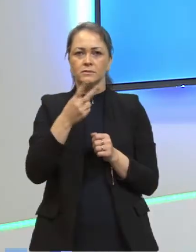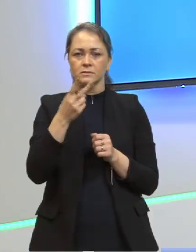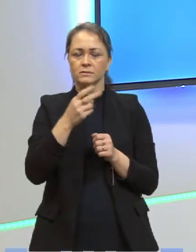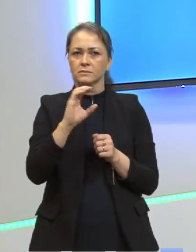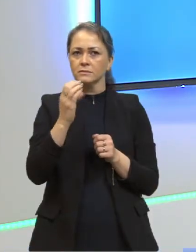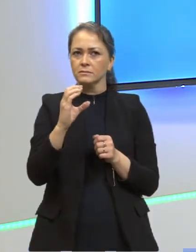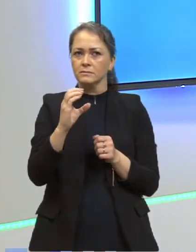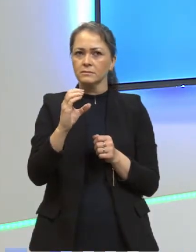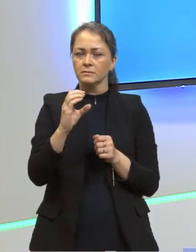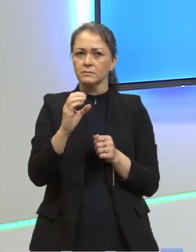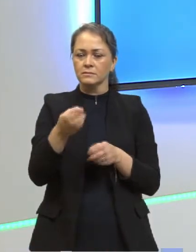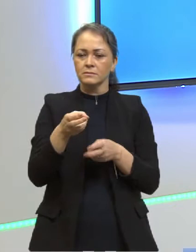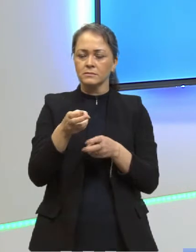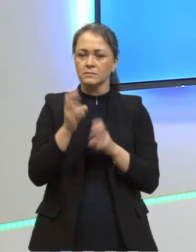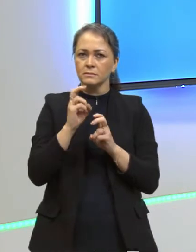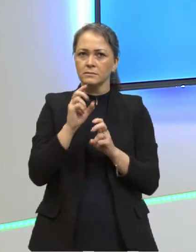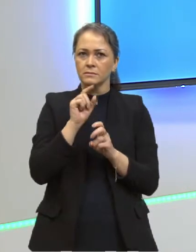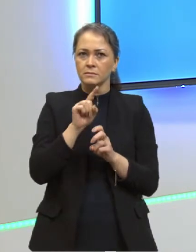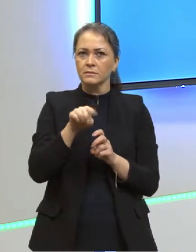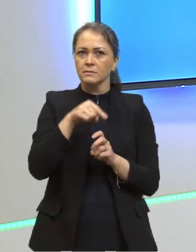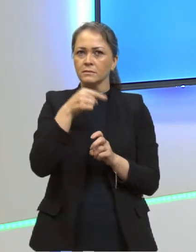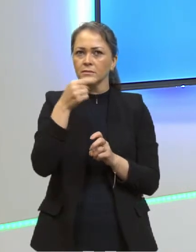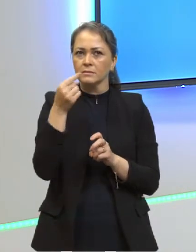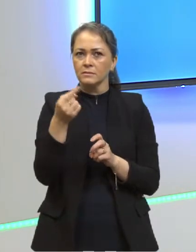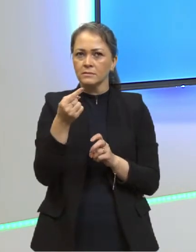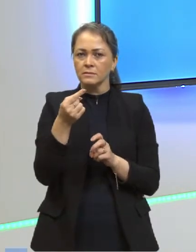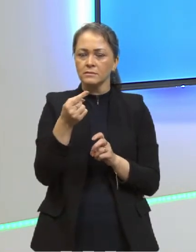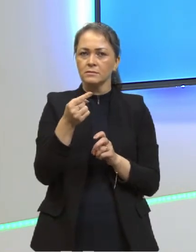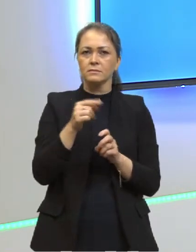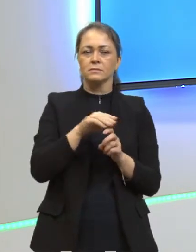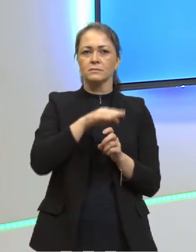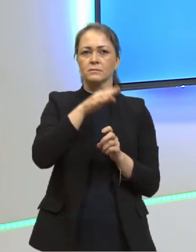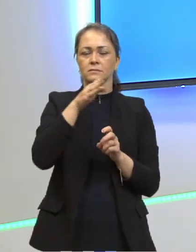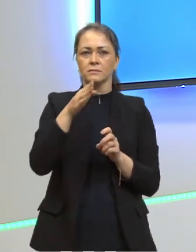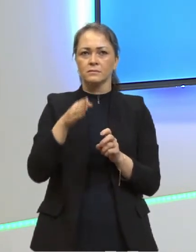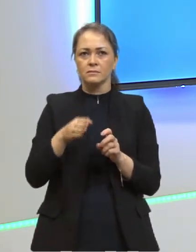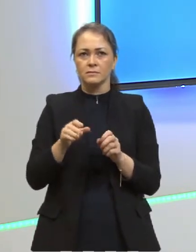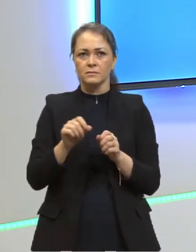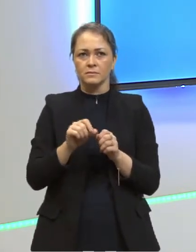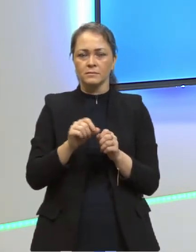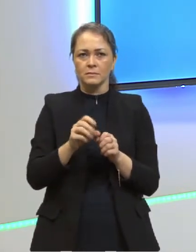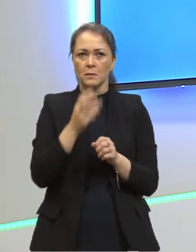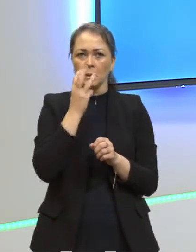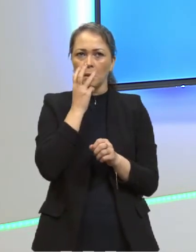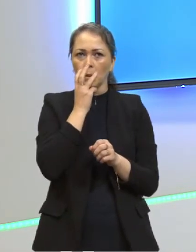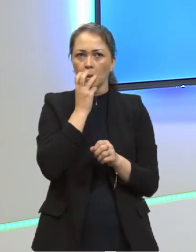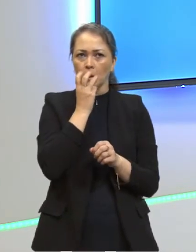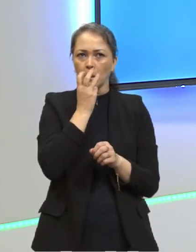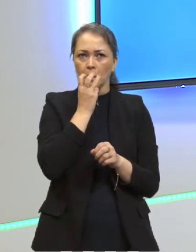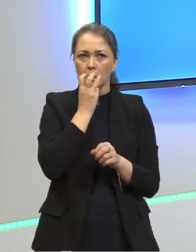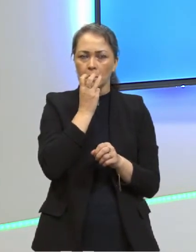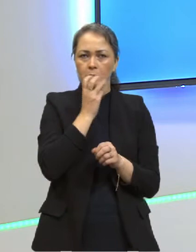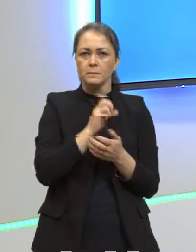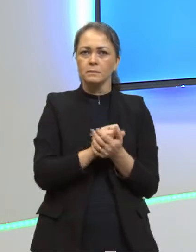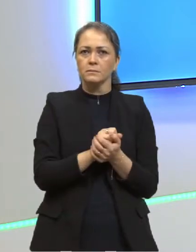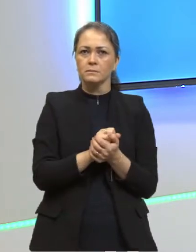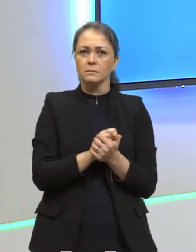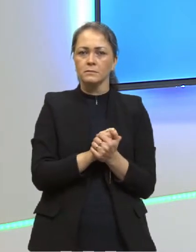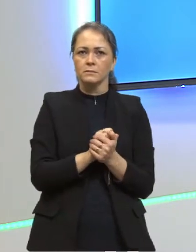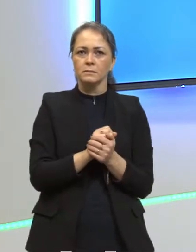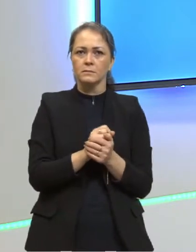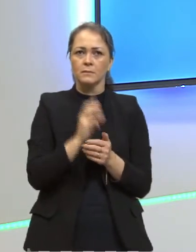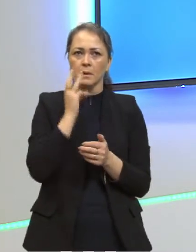Se percebia essa curva aqui, construída por Planck. Na verdade,